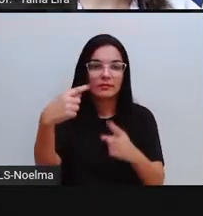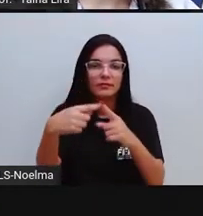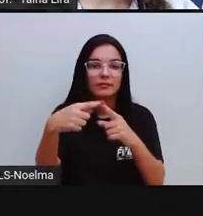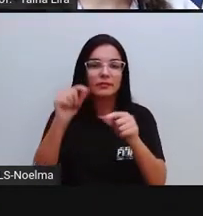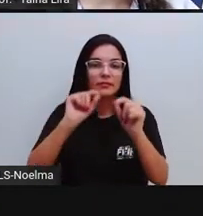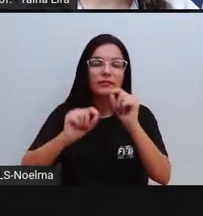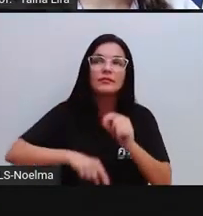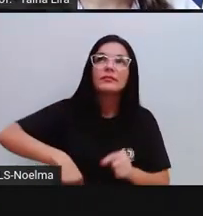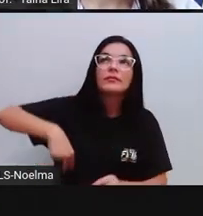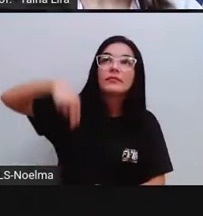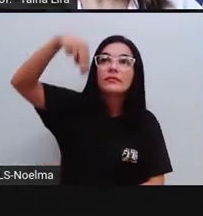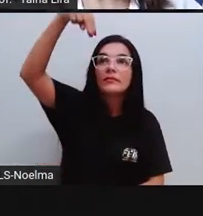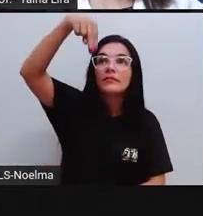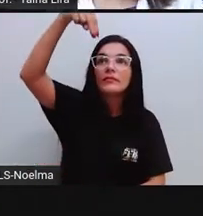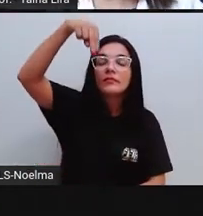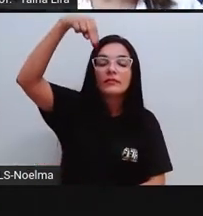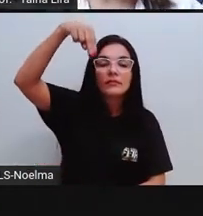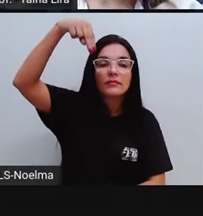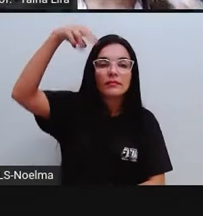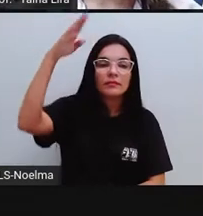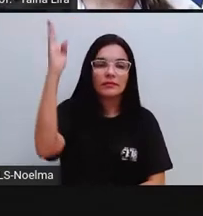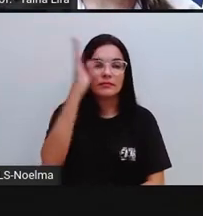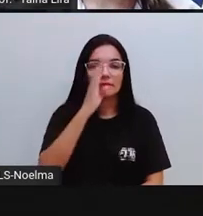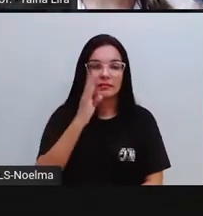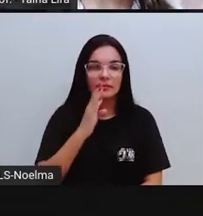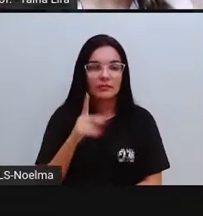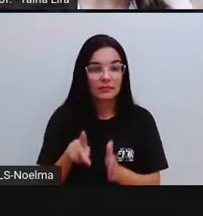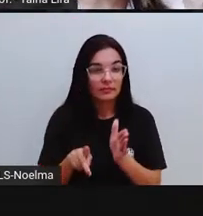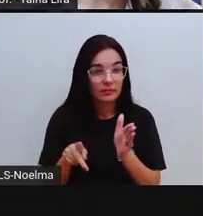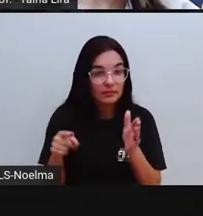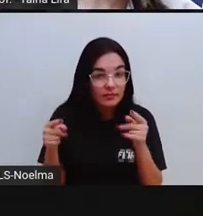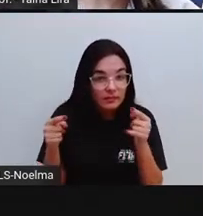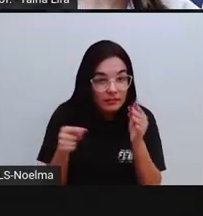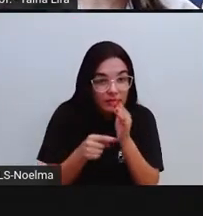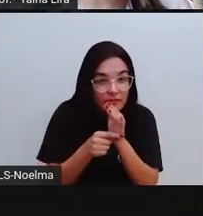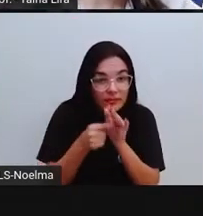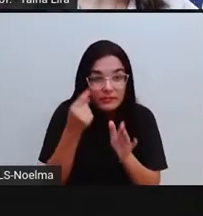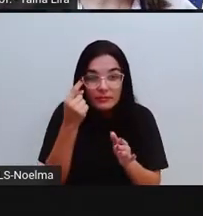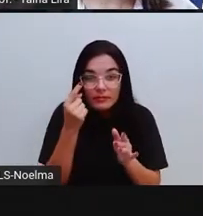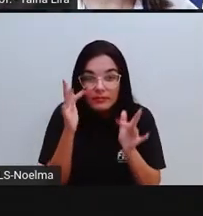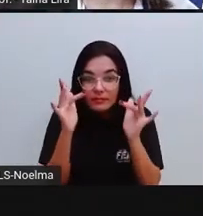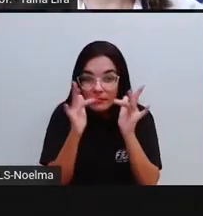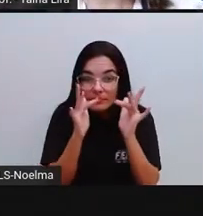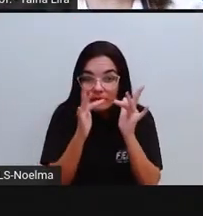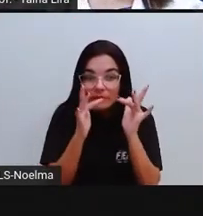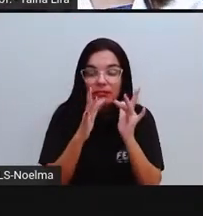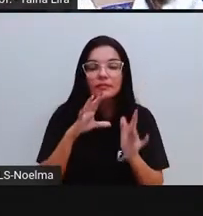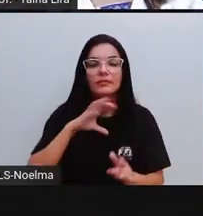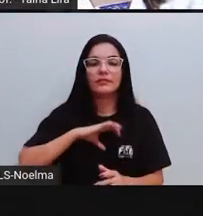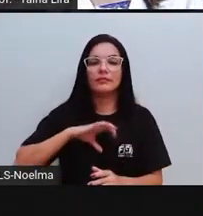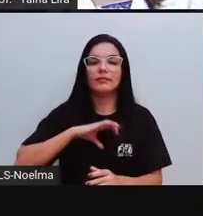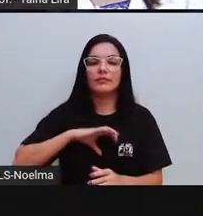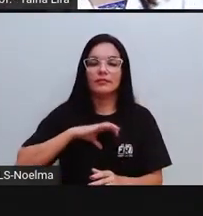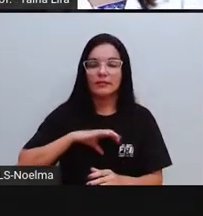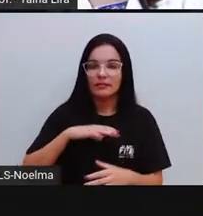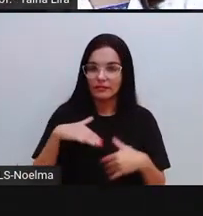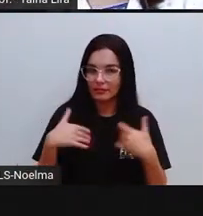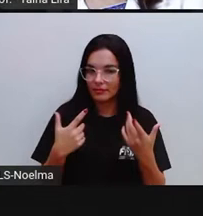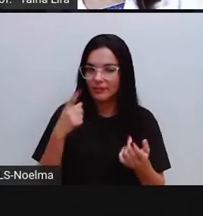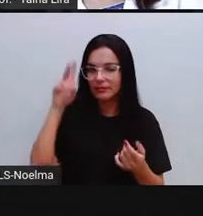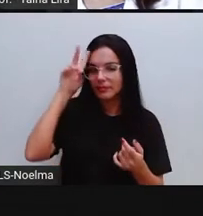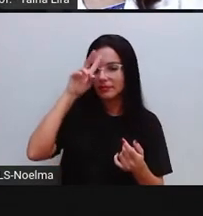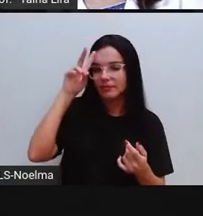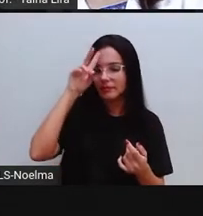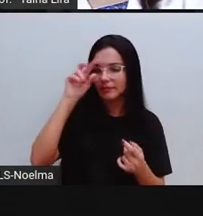norte do Brasil. E foram os primeiros povos a terem contatos com os portugueses. Então, lá naquela imagem